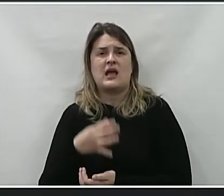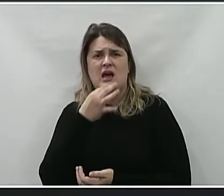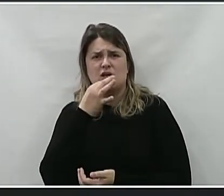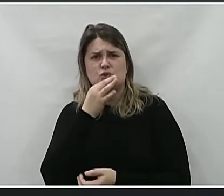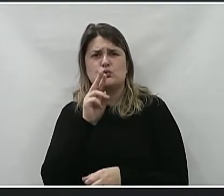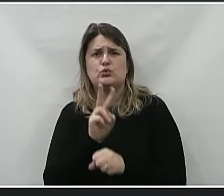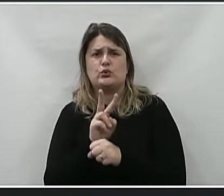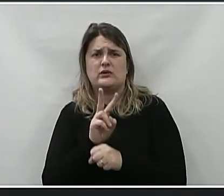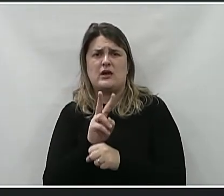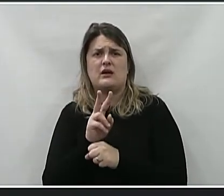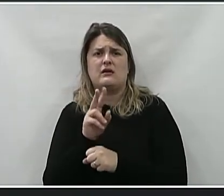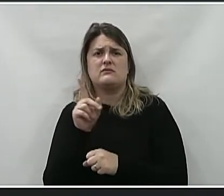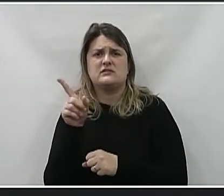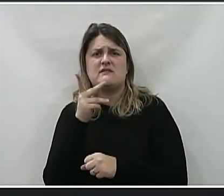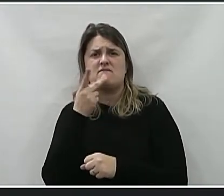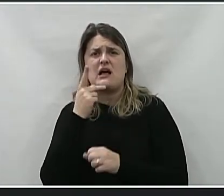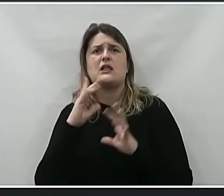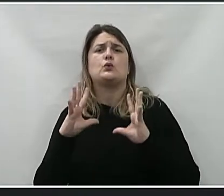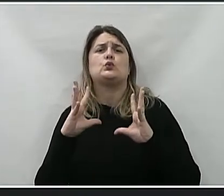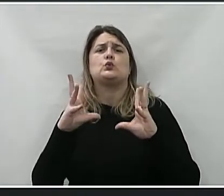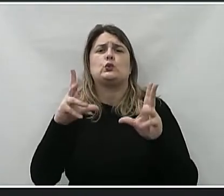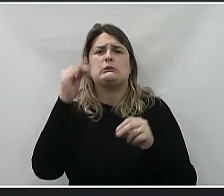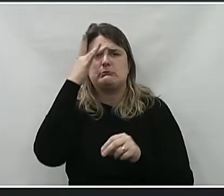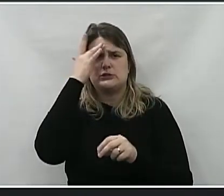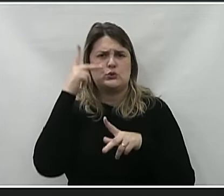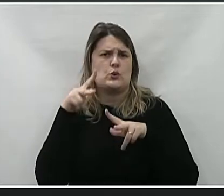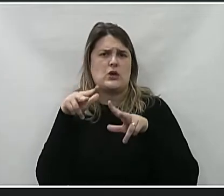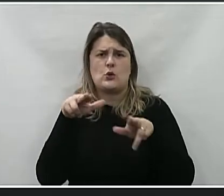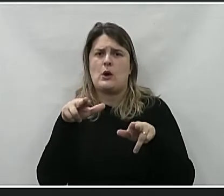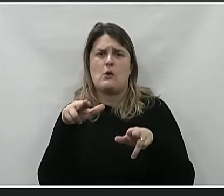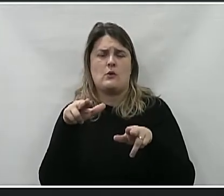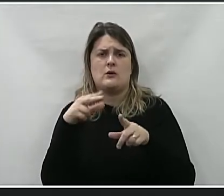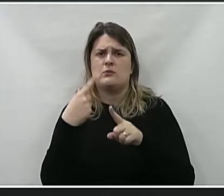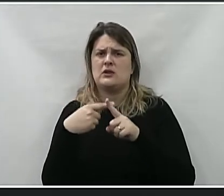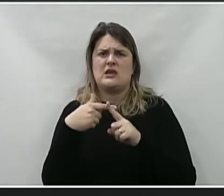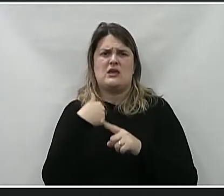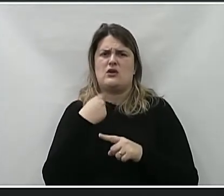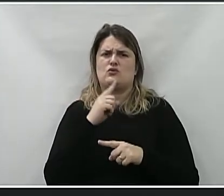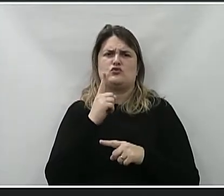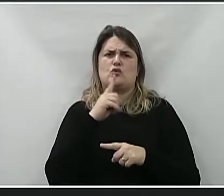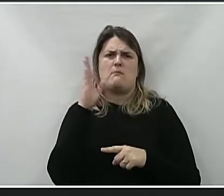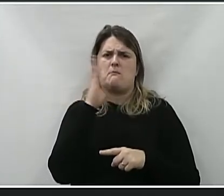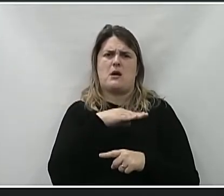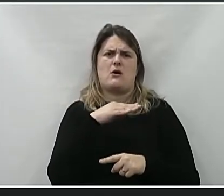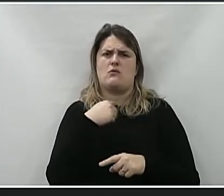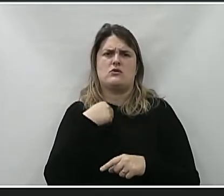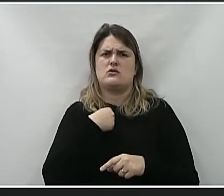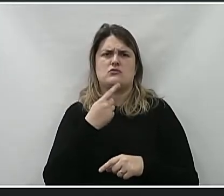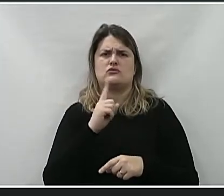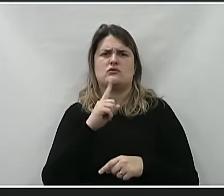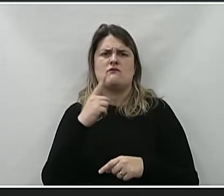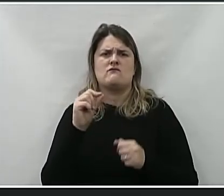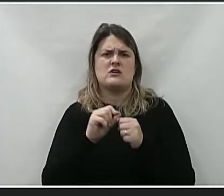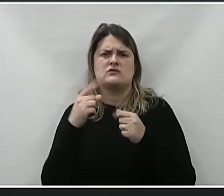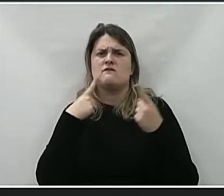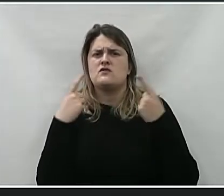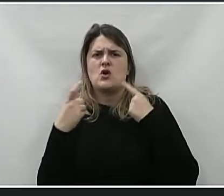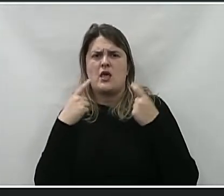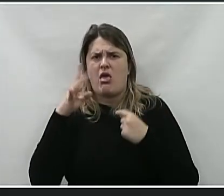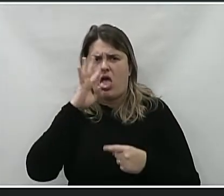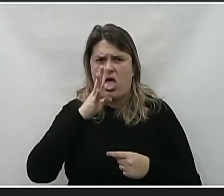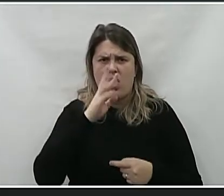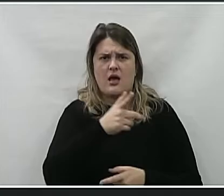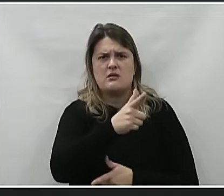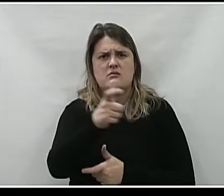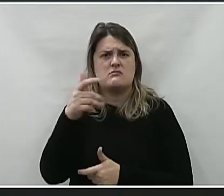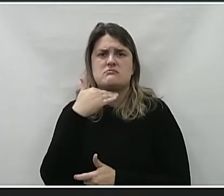tem que tomar cuidado quando você coloca todo mundo no balaio. Porque eu não sou bandido. Eu não saio por aí agredindo, ameaçando e dando